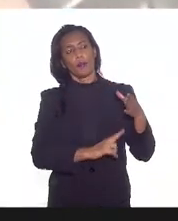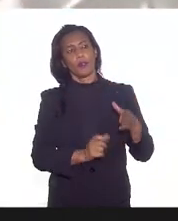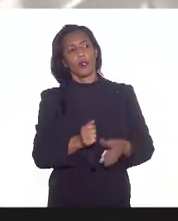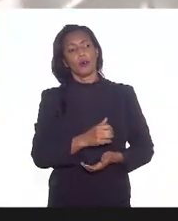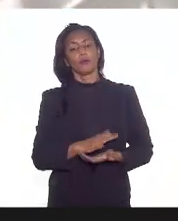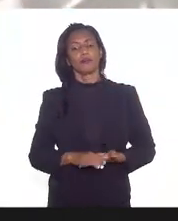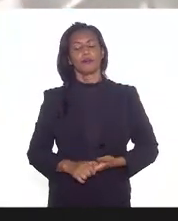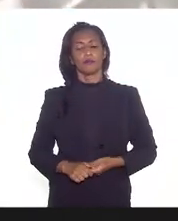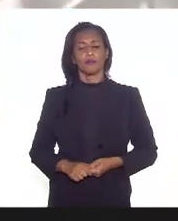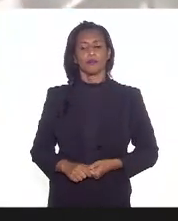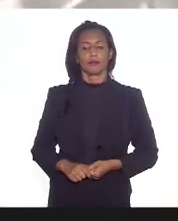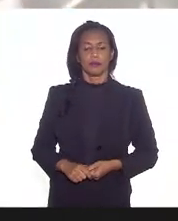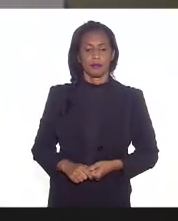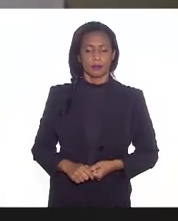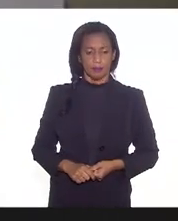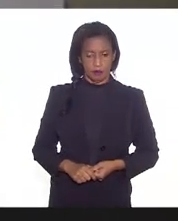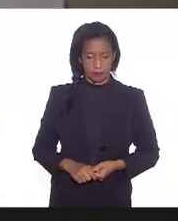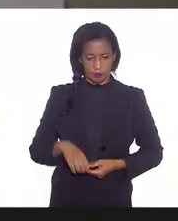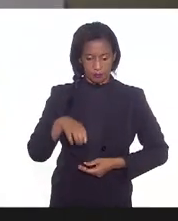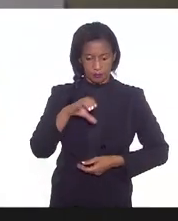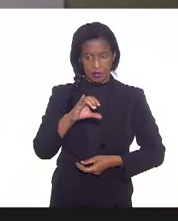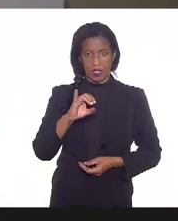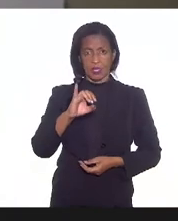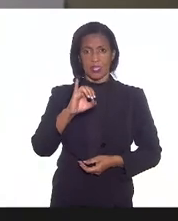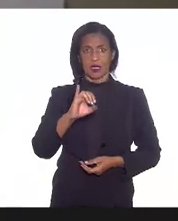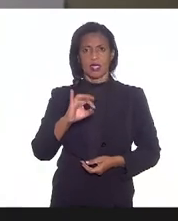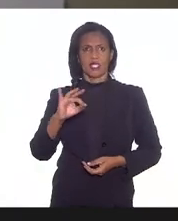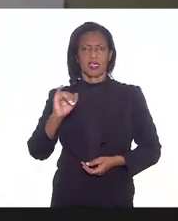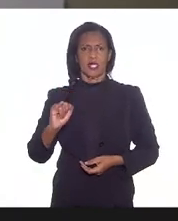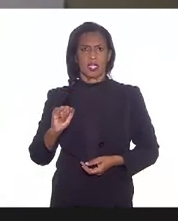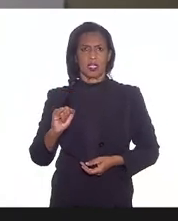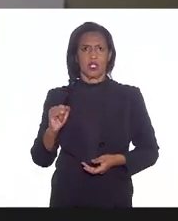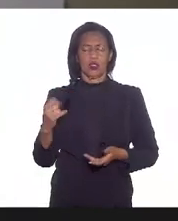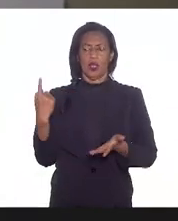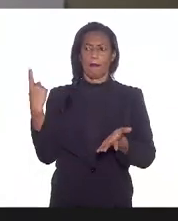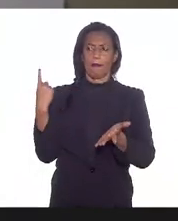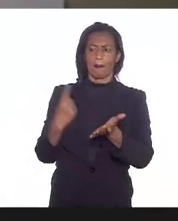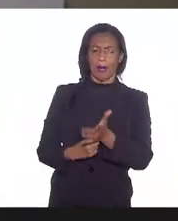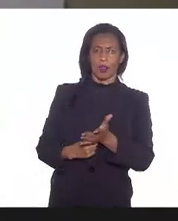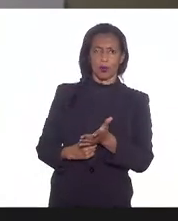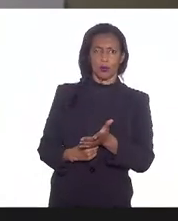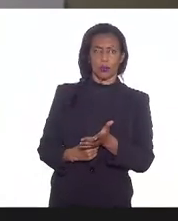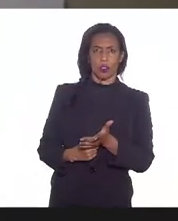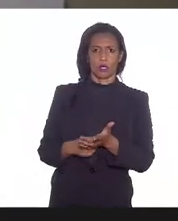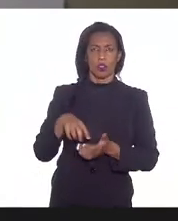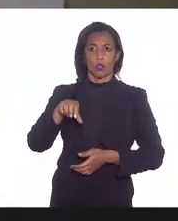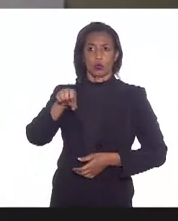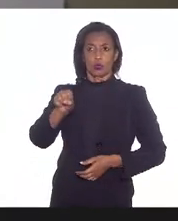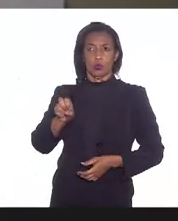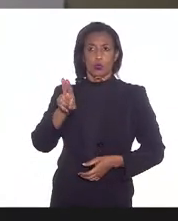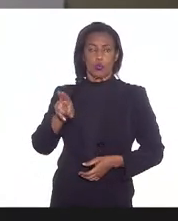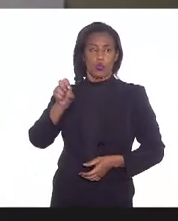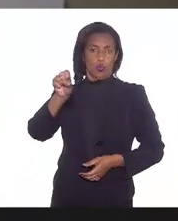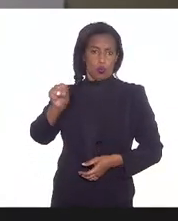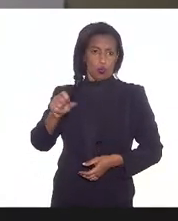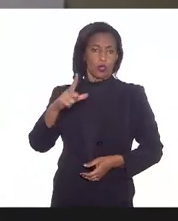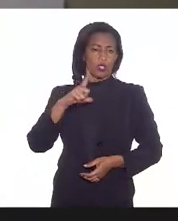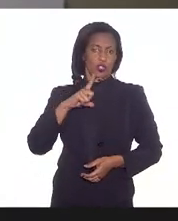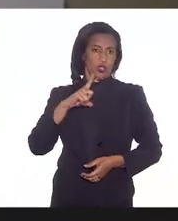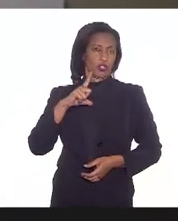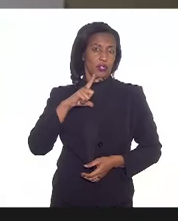para a senhora responder por favor a CIT é uma comissão de pactuação do SUS a gente tem essas